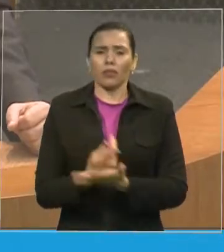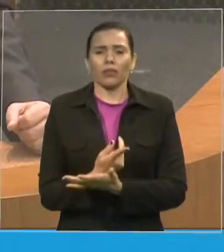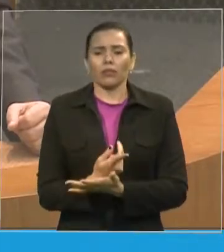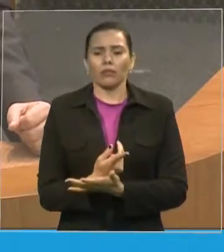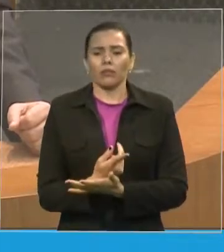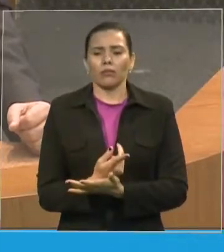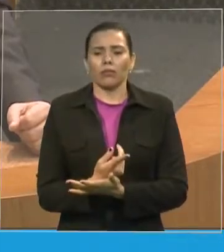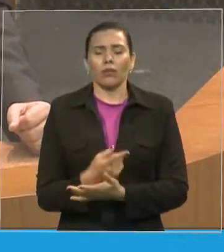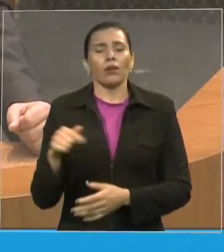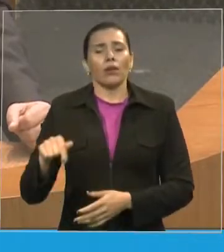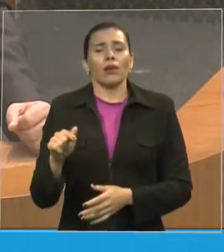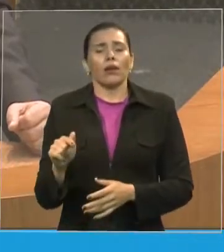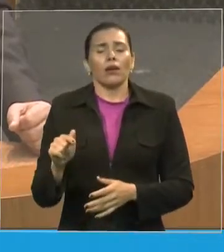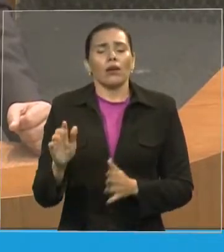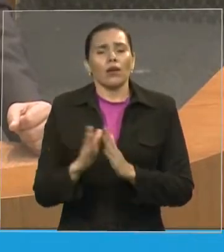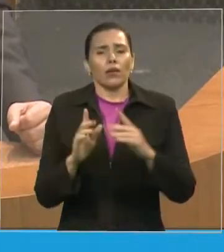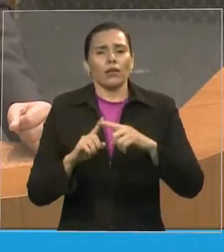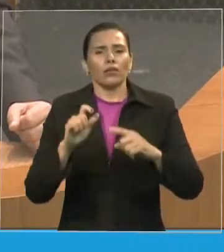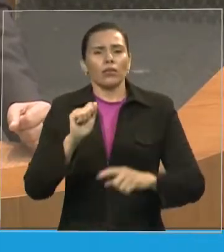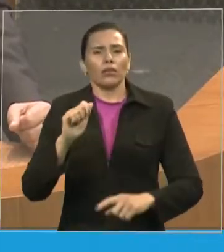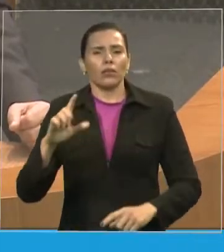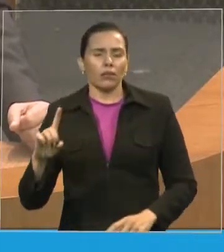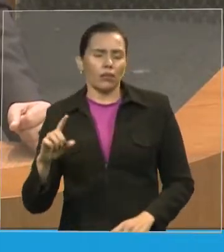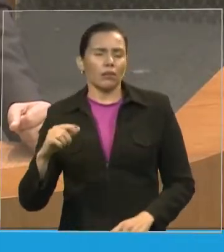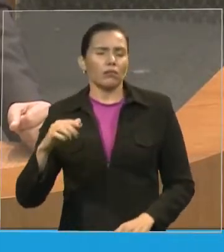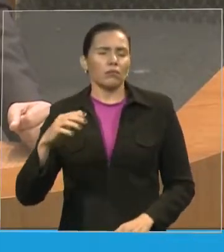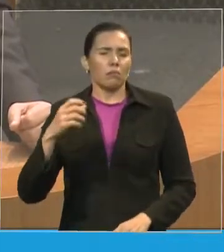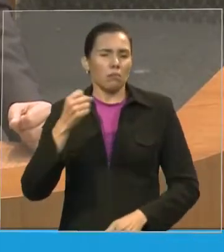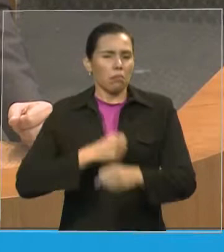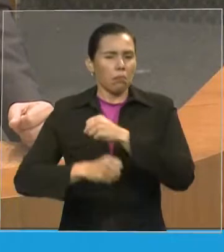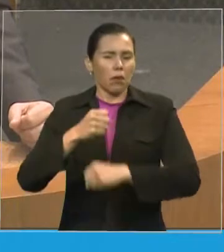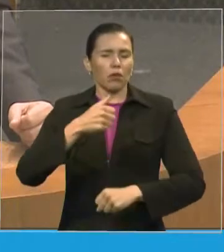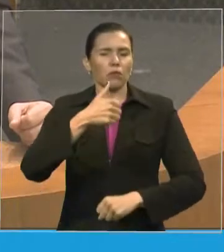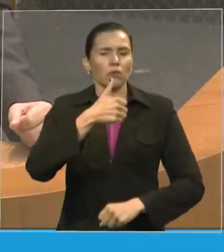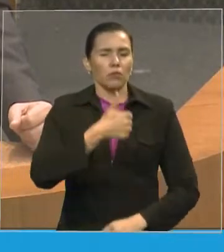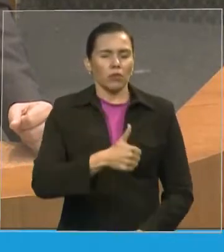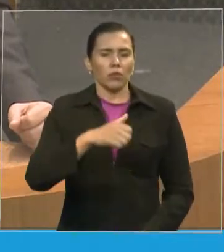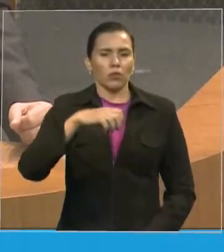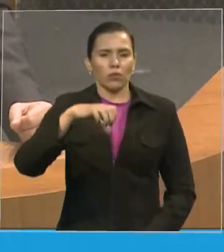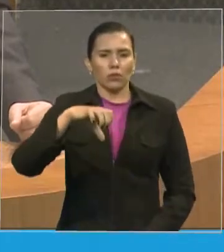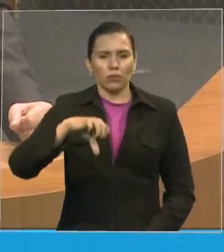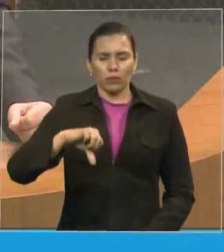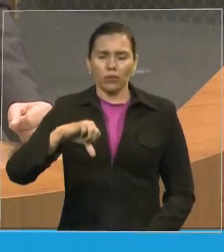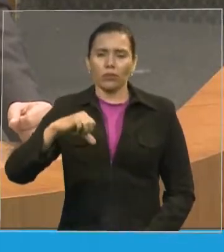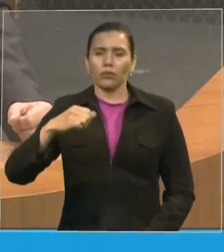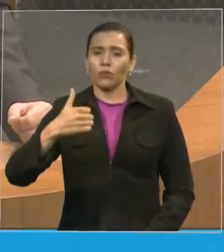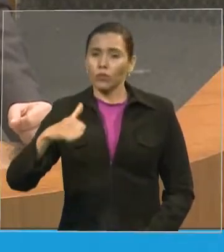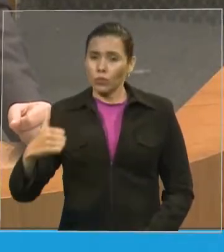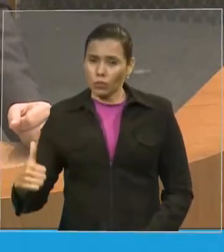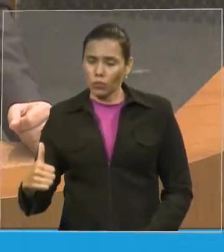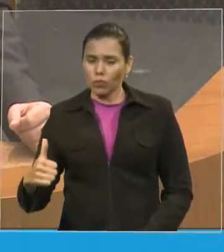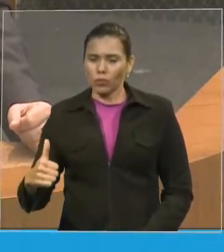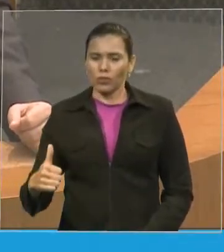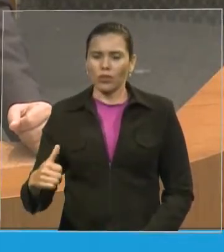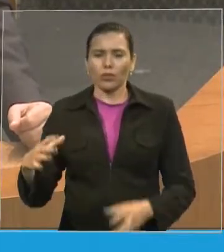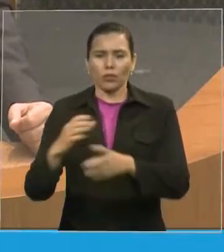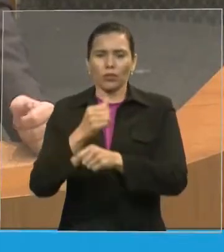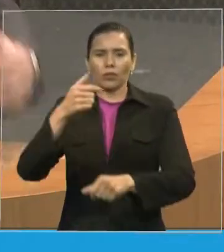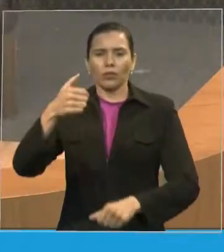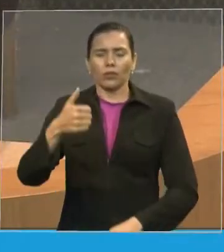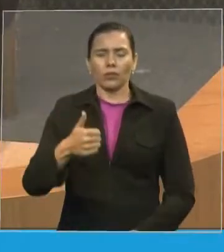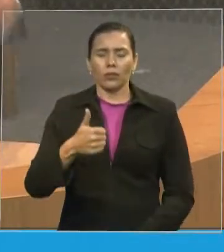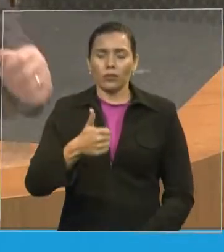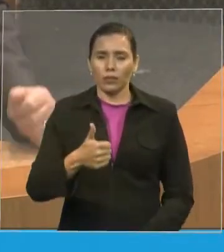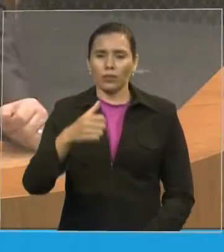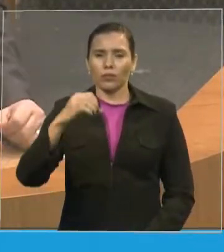em Belém do Pará, em 1911, 107 anos de festa de fé, onde nós nos chegamos. E